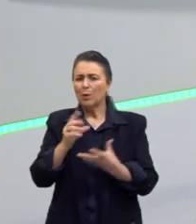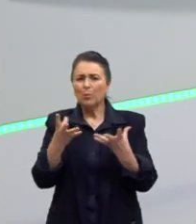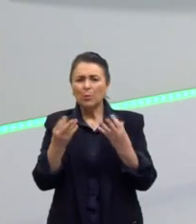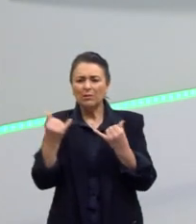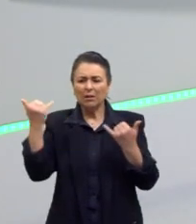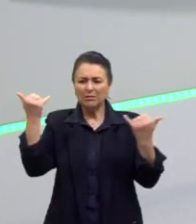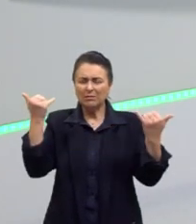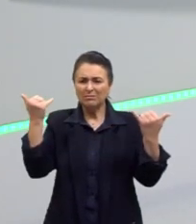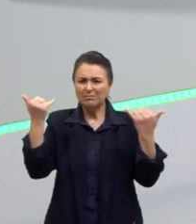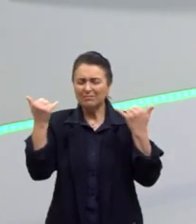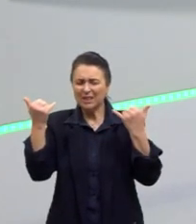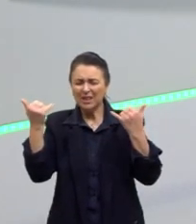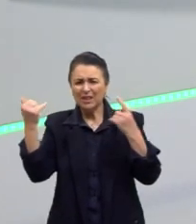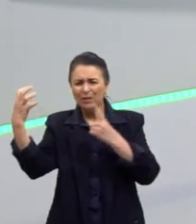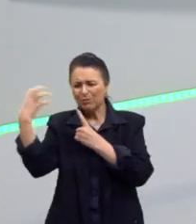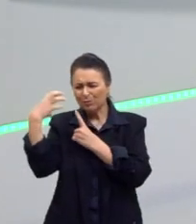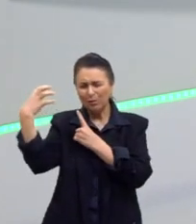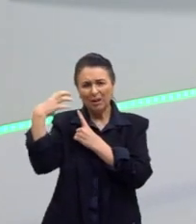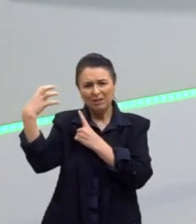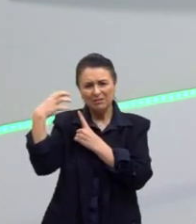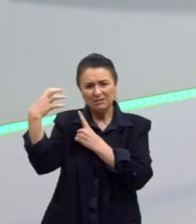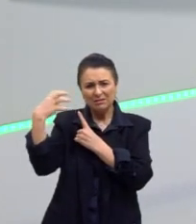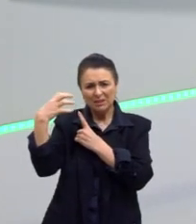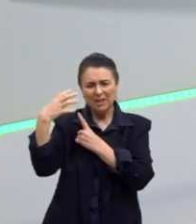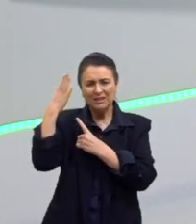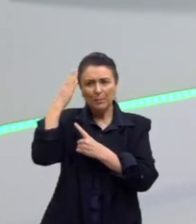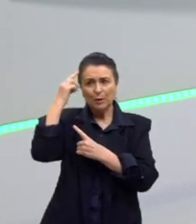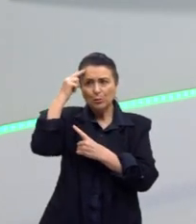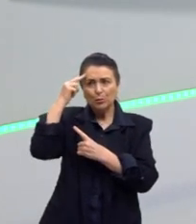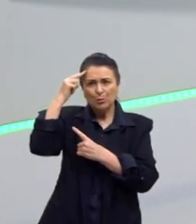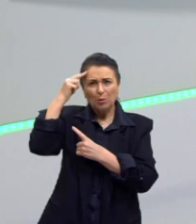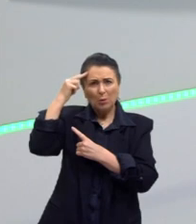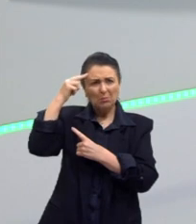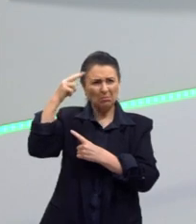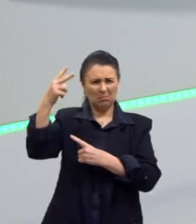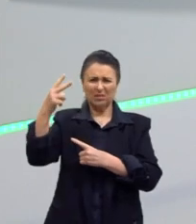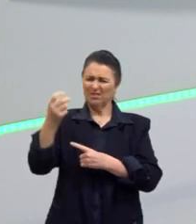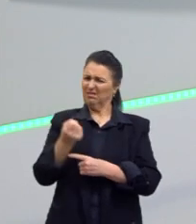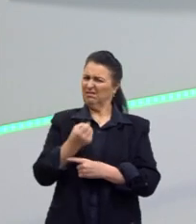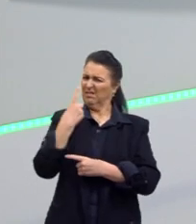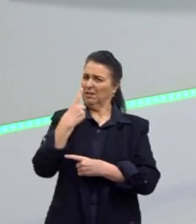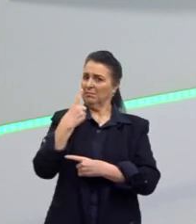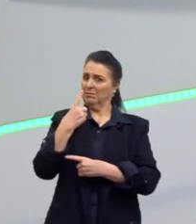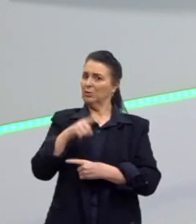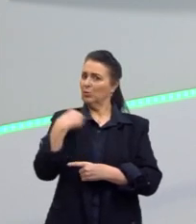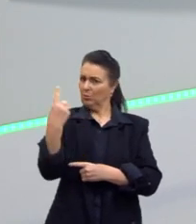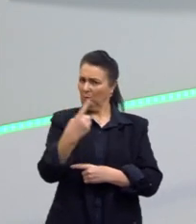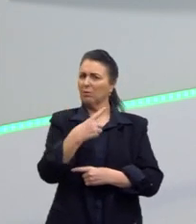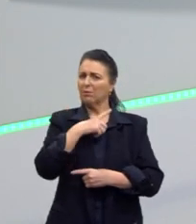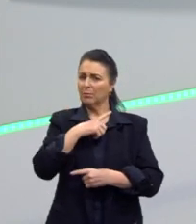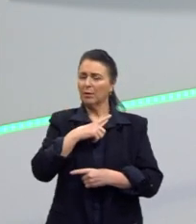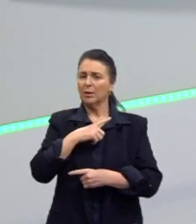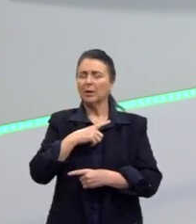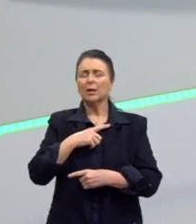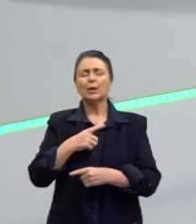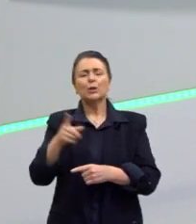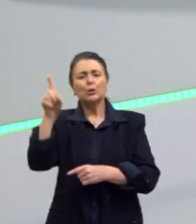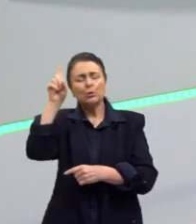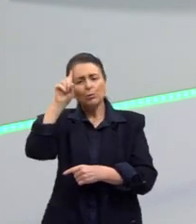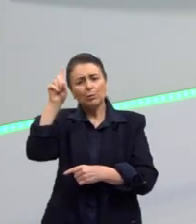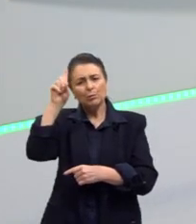Muitas influências. Quando a gente sonha, sabe aquele sonho maluco que a gente tem às vezes? Nós temos também, né? A gente passa o dia a dia aí